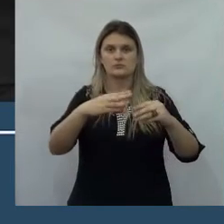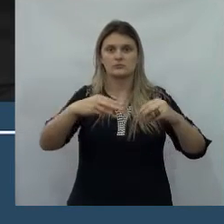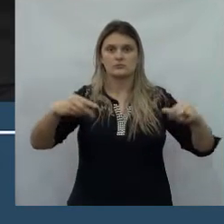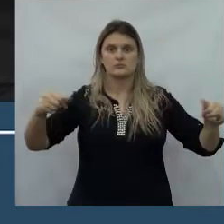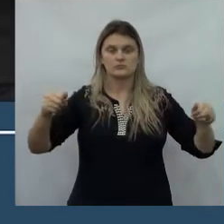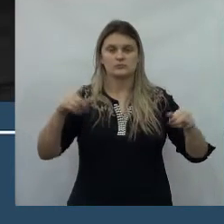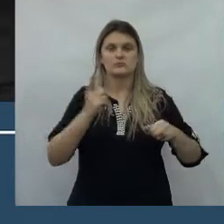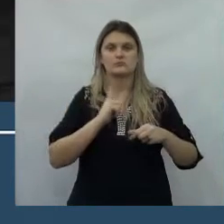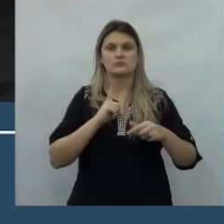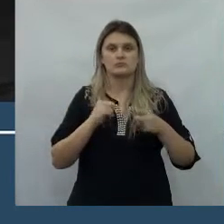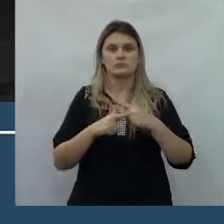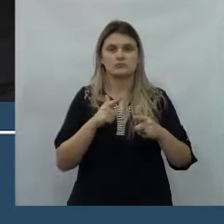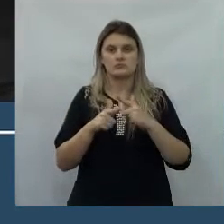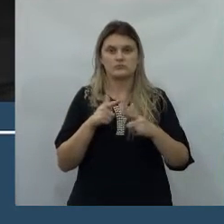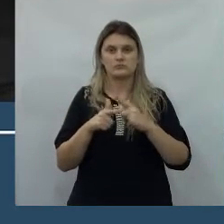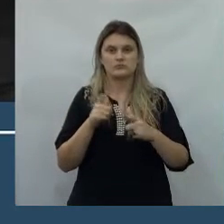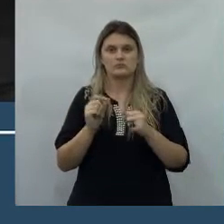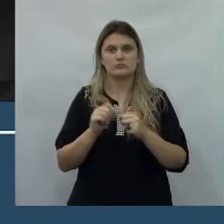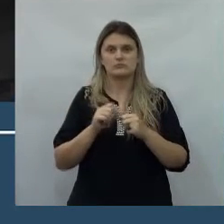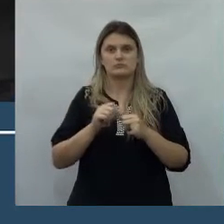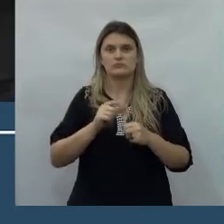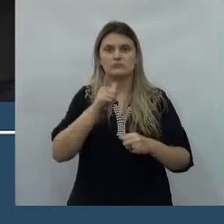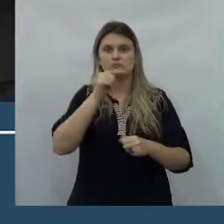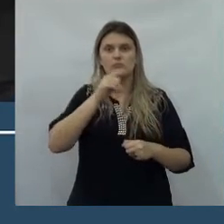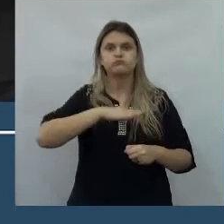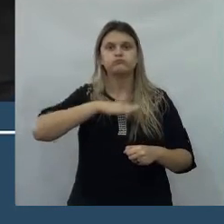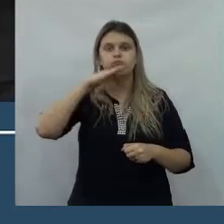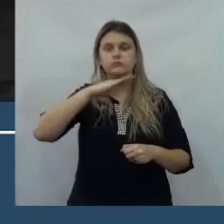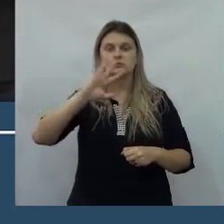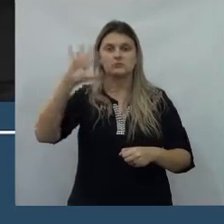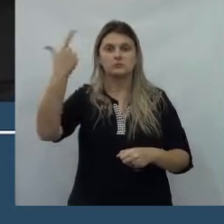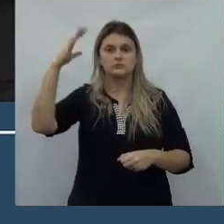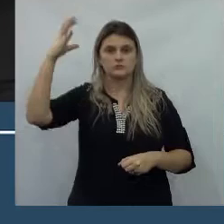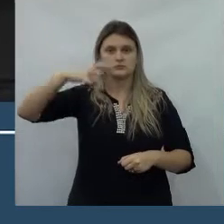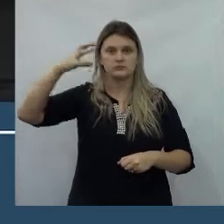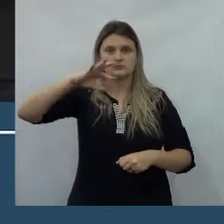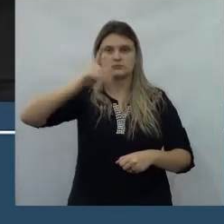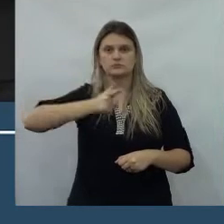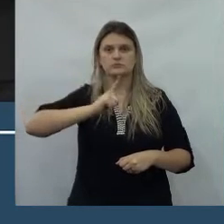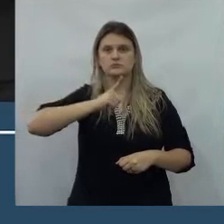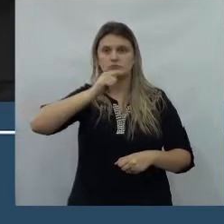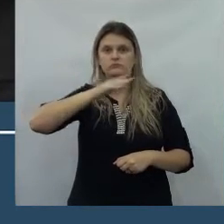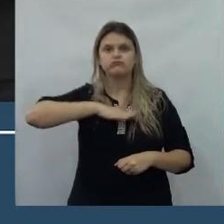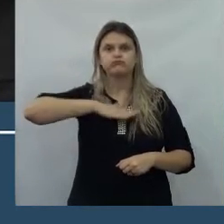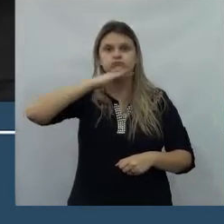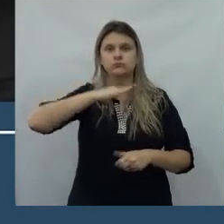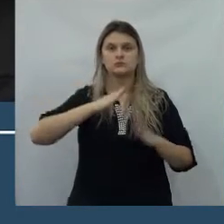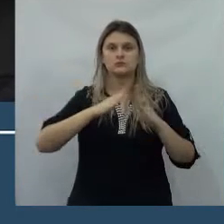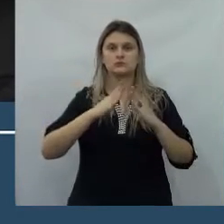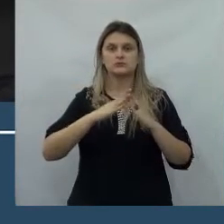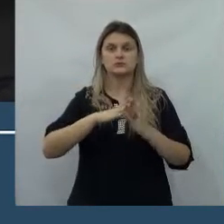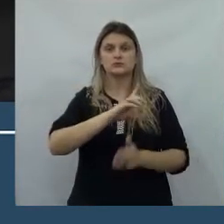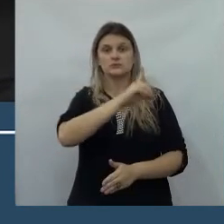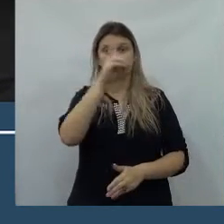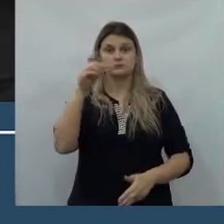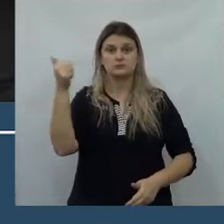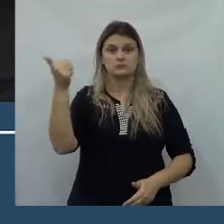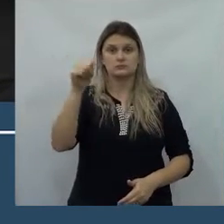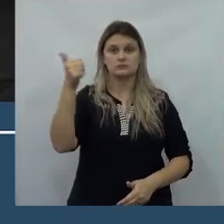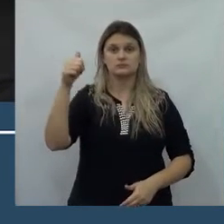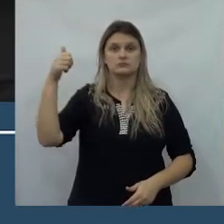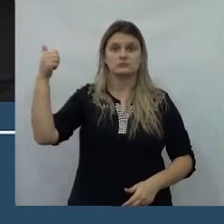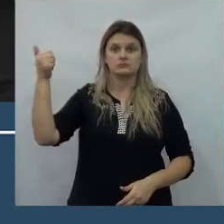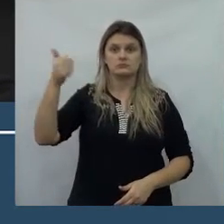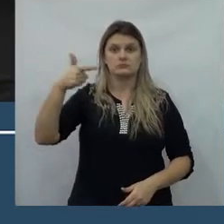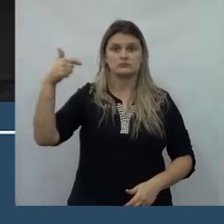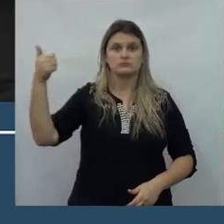causando alagamentos, enxurrar no carro, achou que dá, está alagando aquelas casas. Então, no dia 11, 12 e 13, em parceria